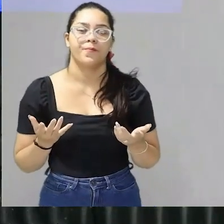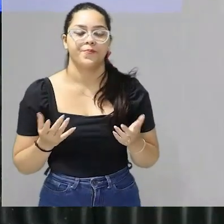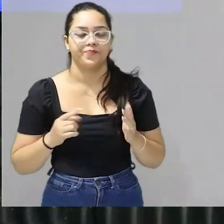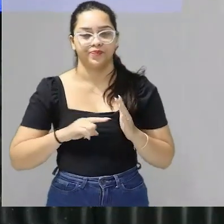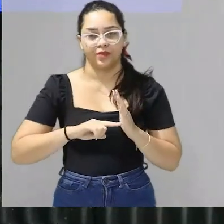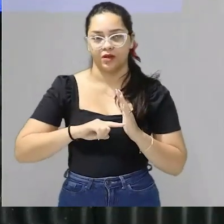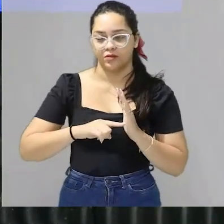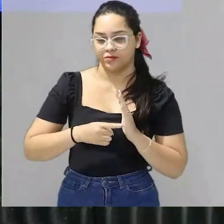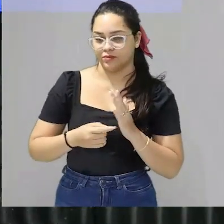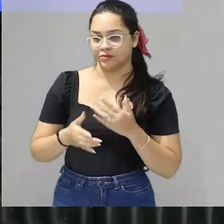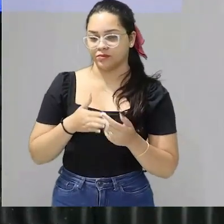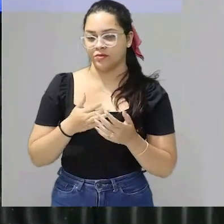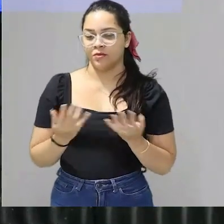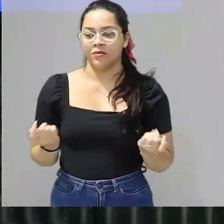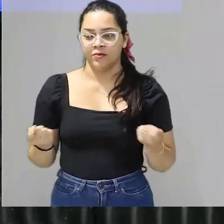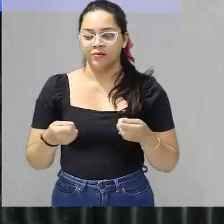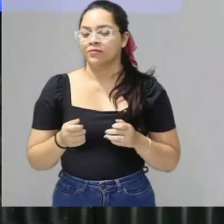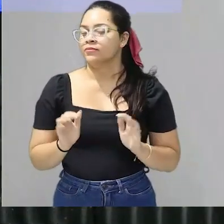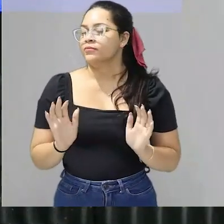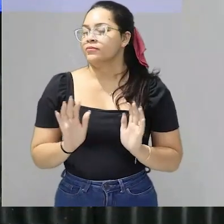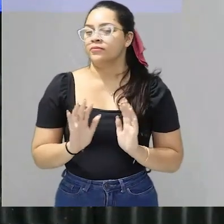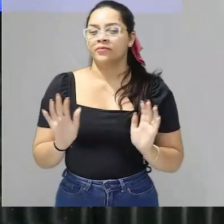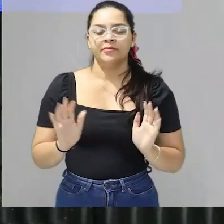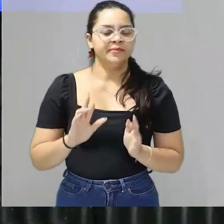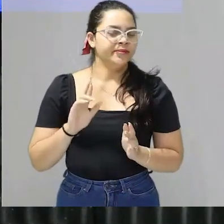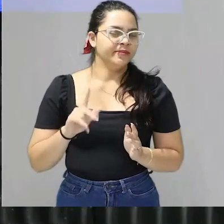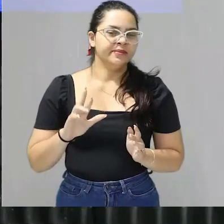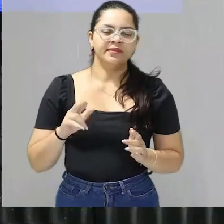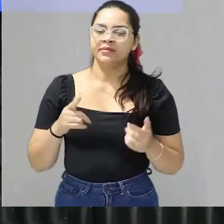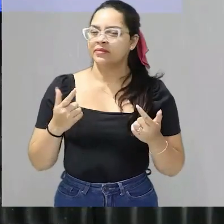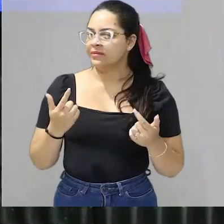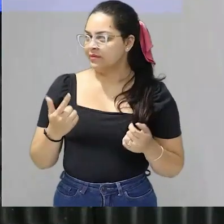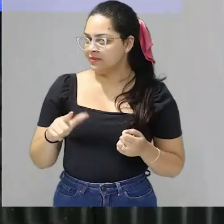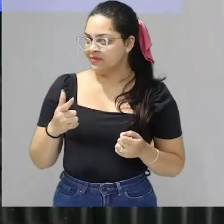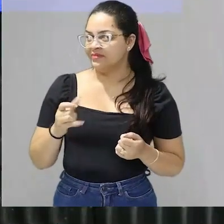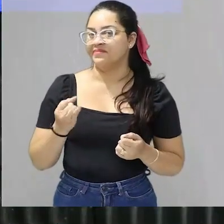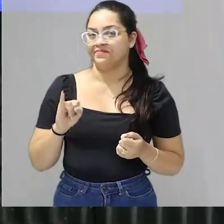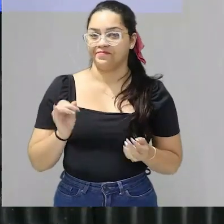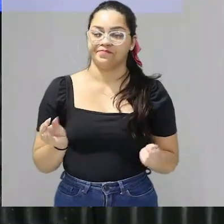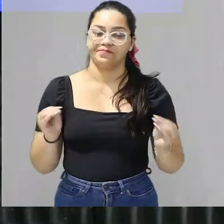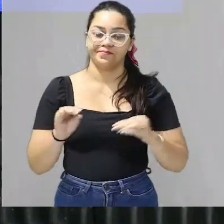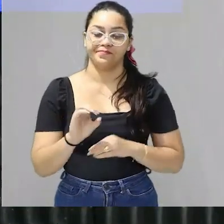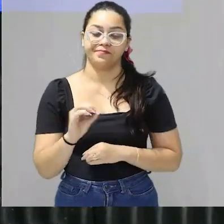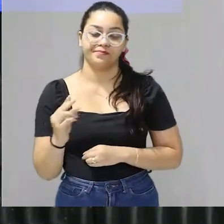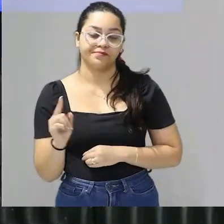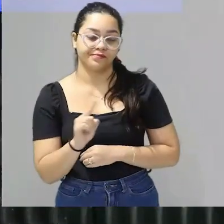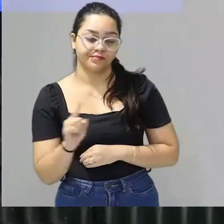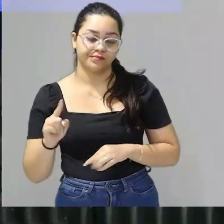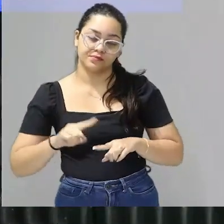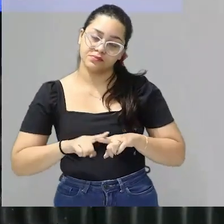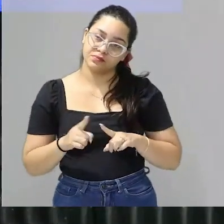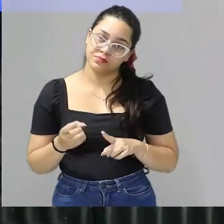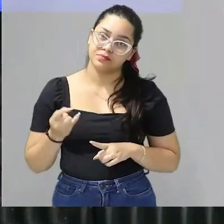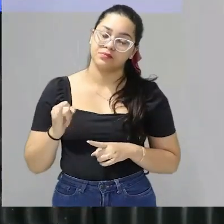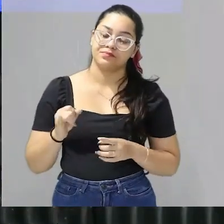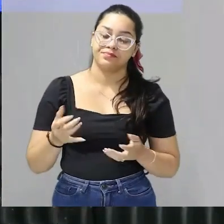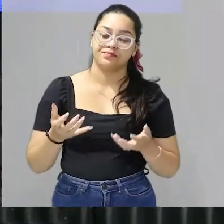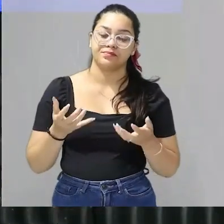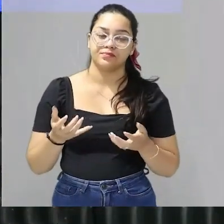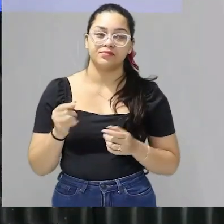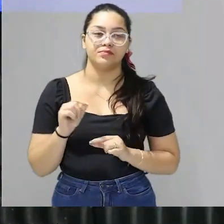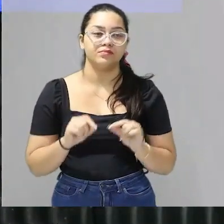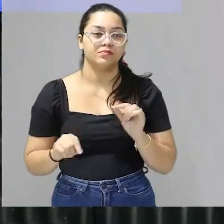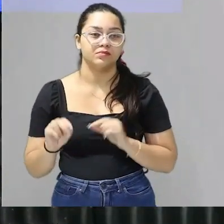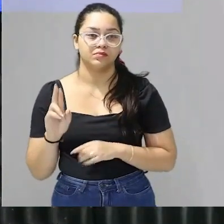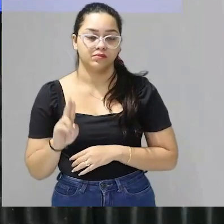pontos em alguma competência não não vai fazer diferença se você colocar ou não o título mas se resolveu colocar que